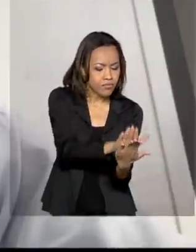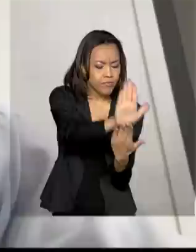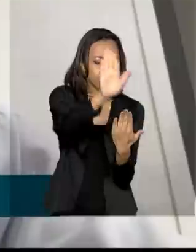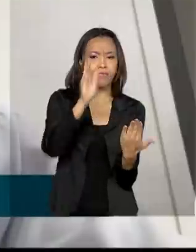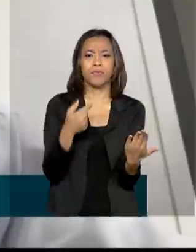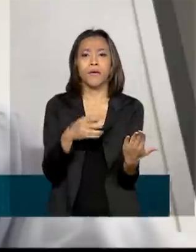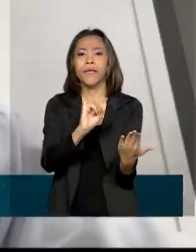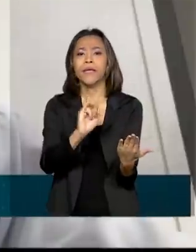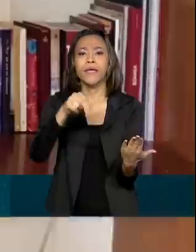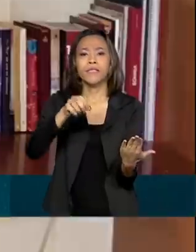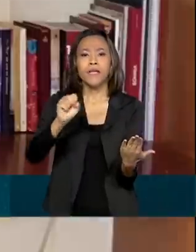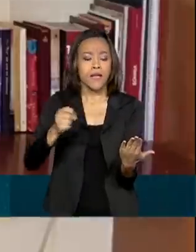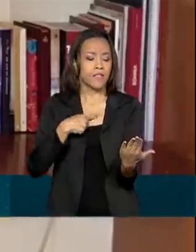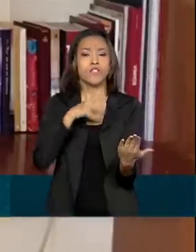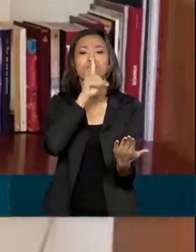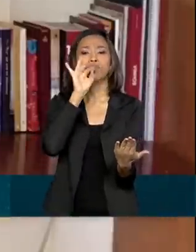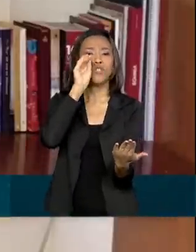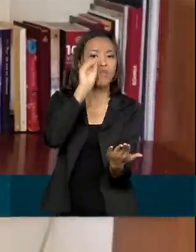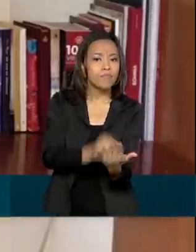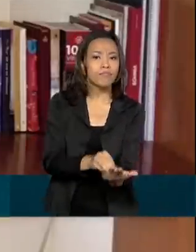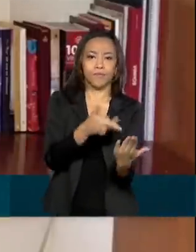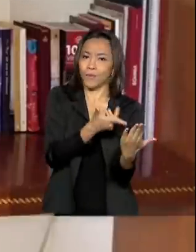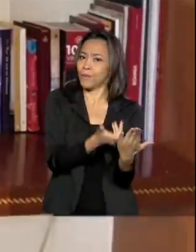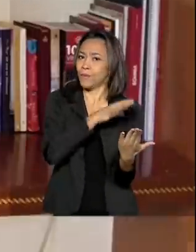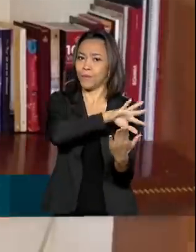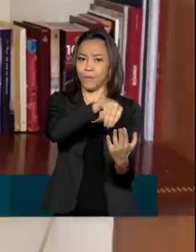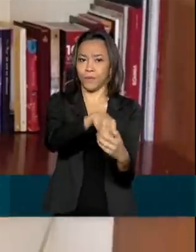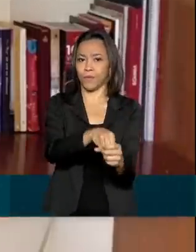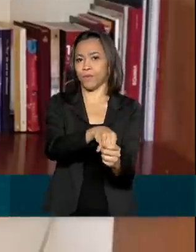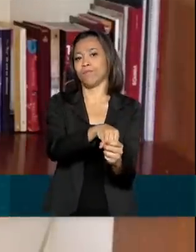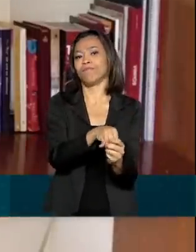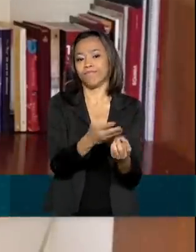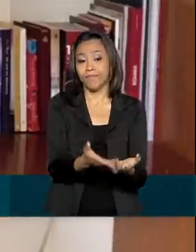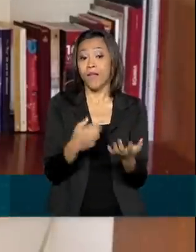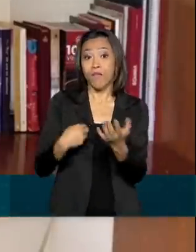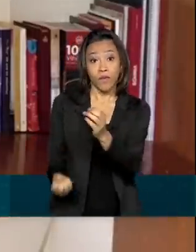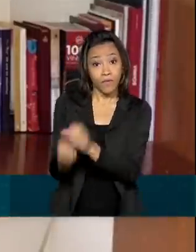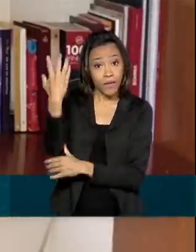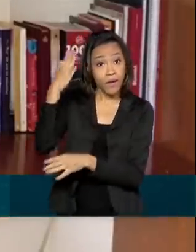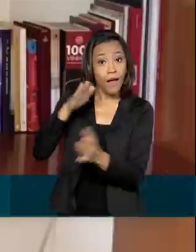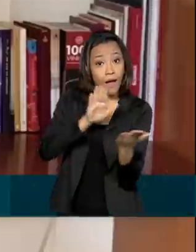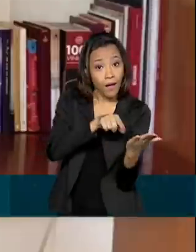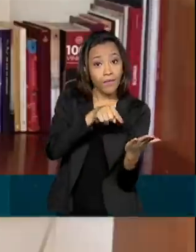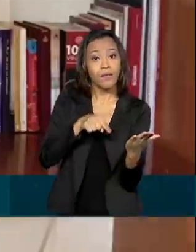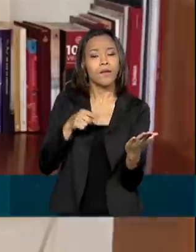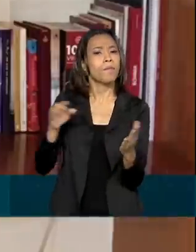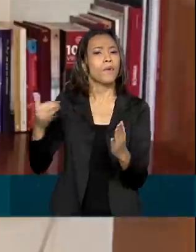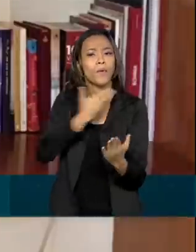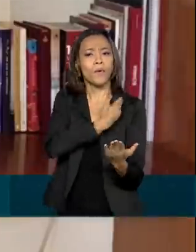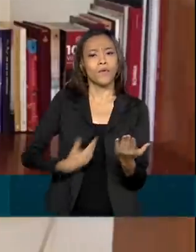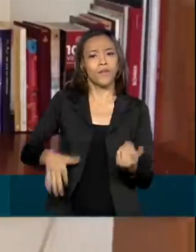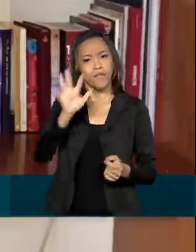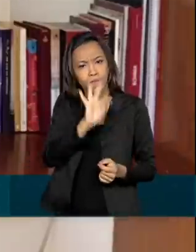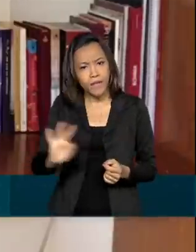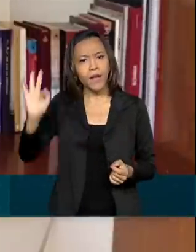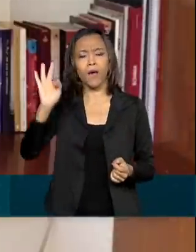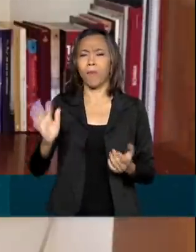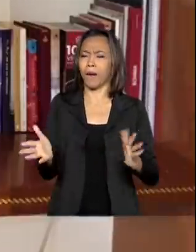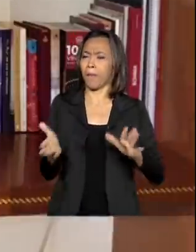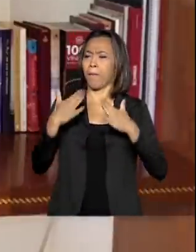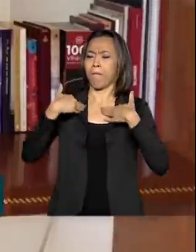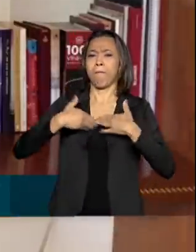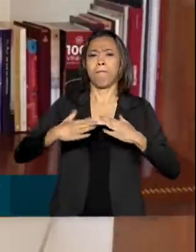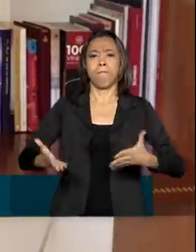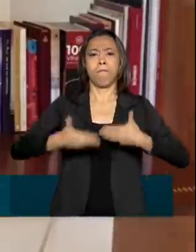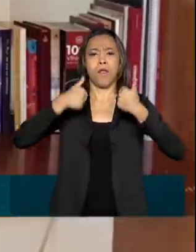benefício, marcar agendamento. O Meu INSS é uma ferramenta criada pelo governo federal para dar maior comodidade